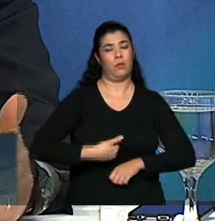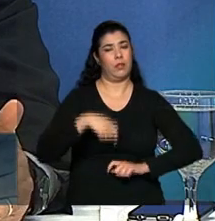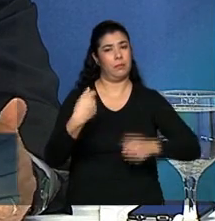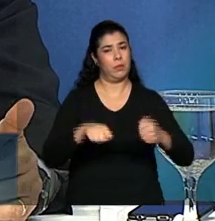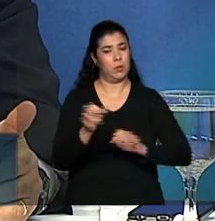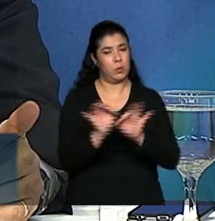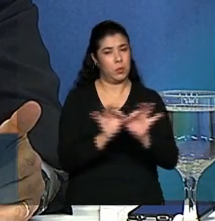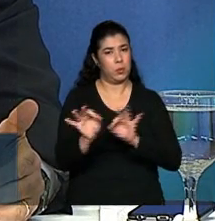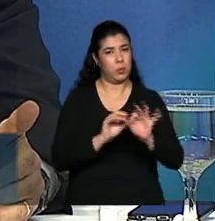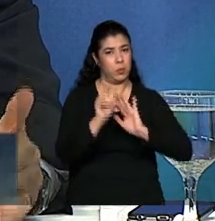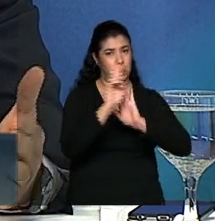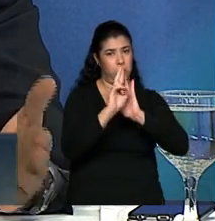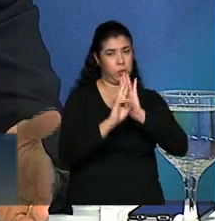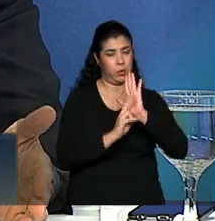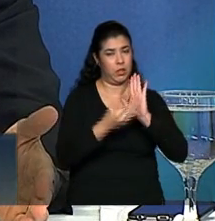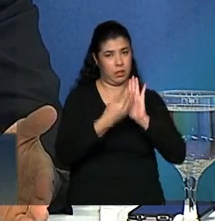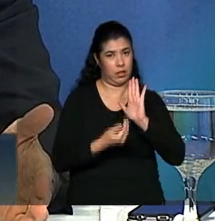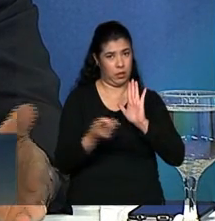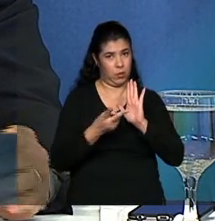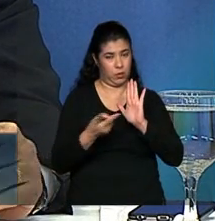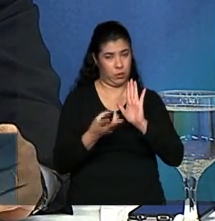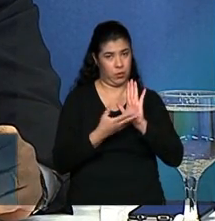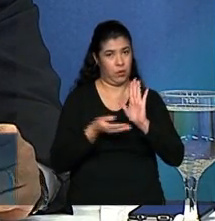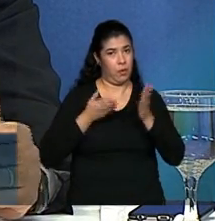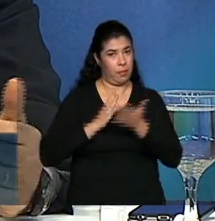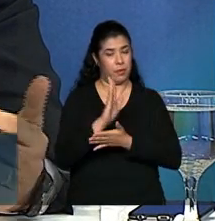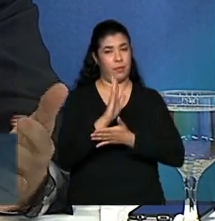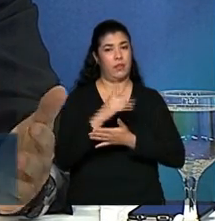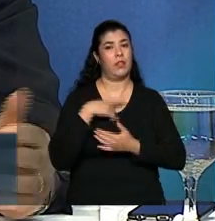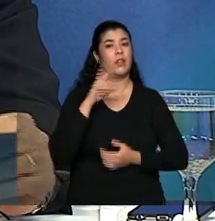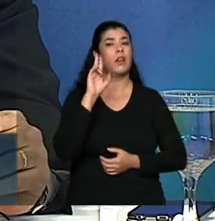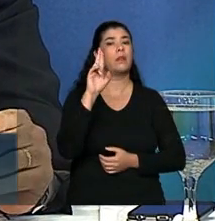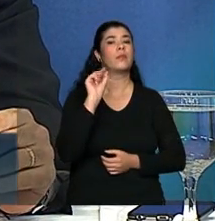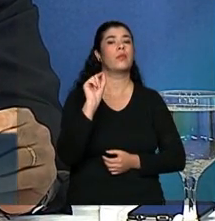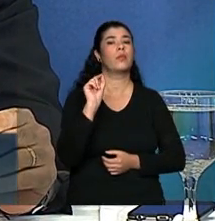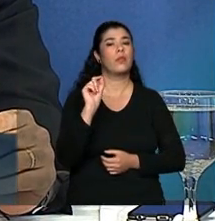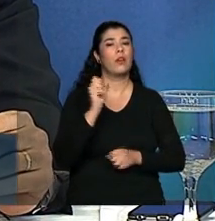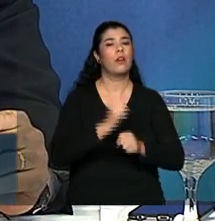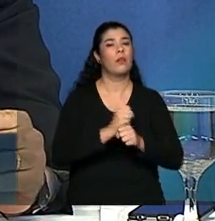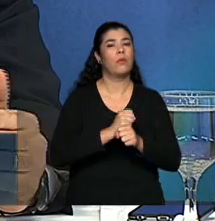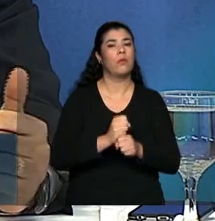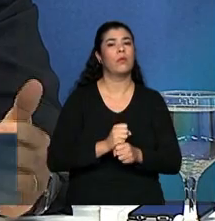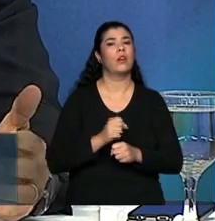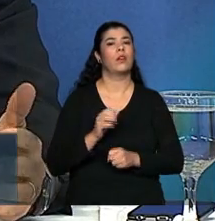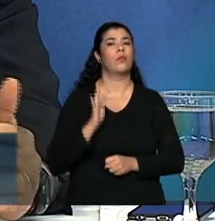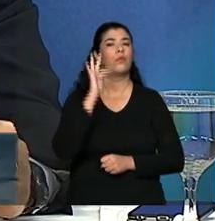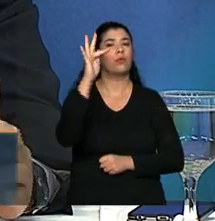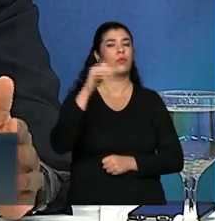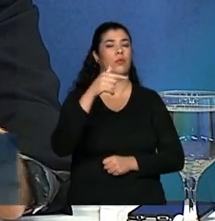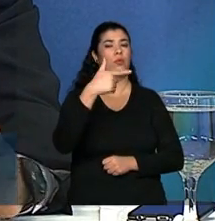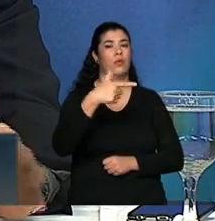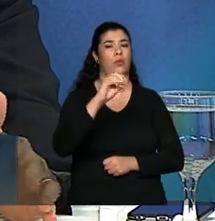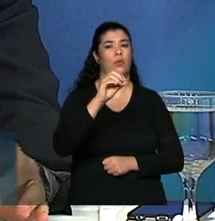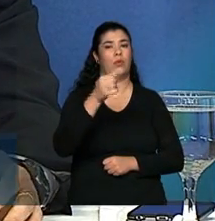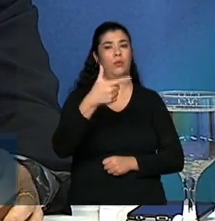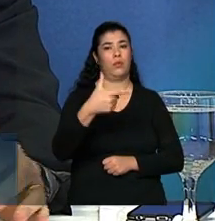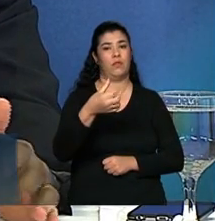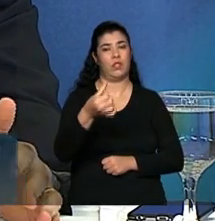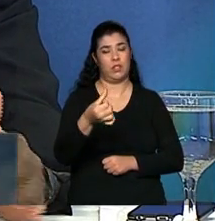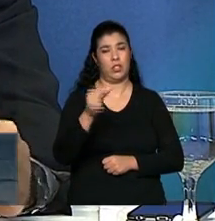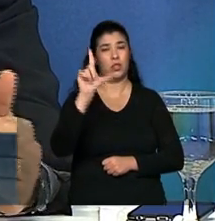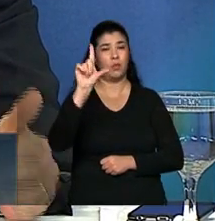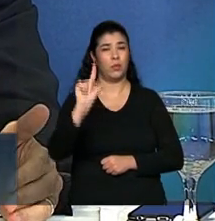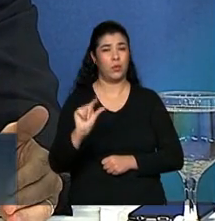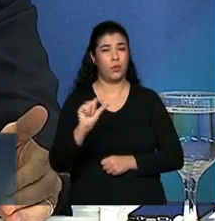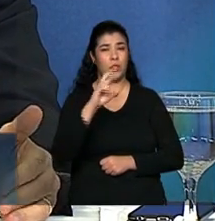que essa regra aprovada que nós estamos propondo represente até 2026 cerca de 50 bilhões a menos de